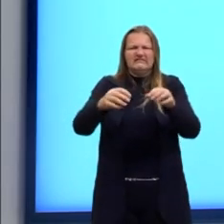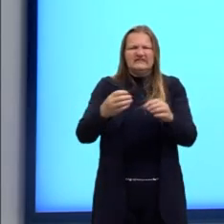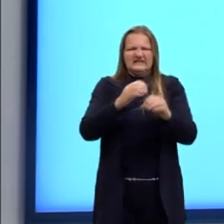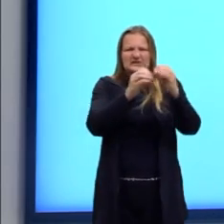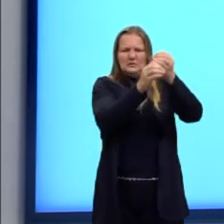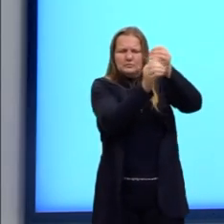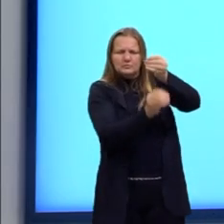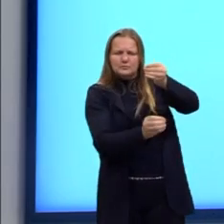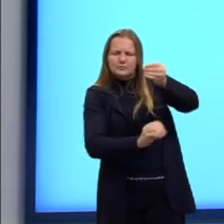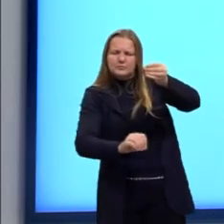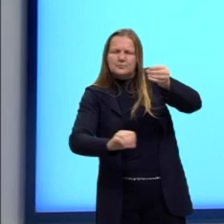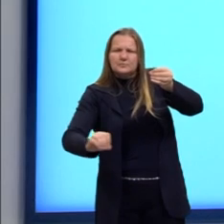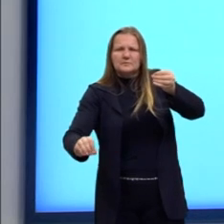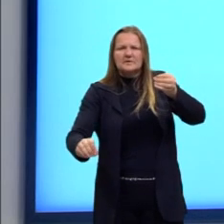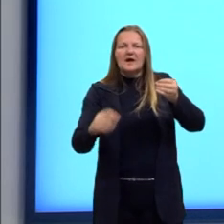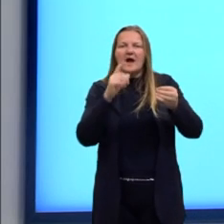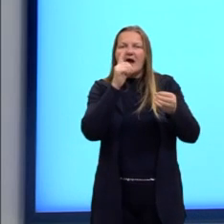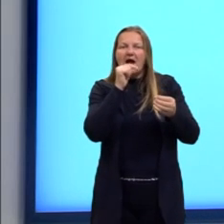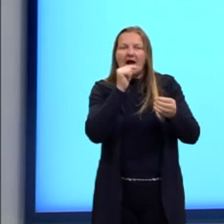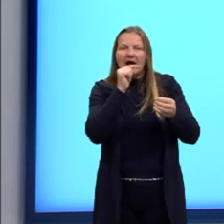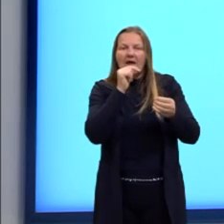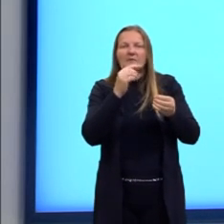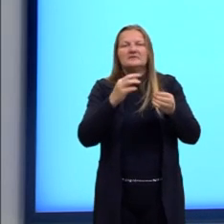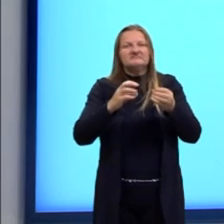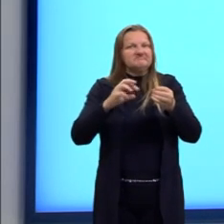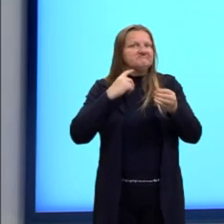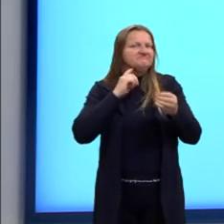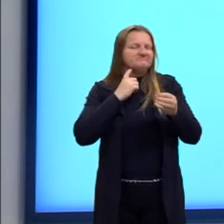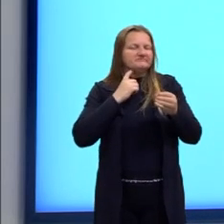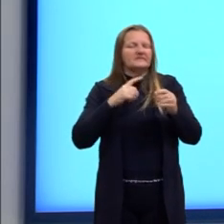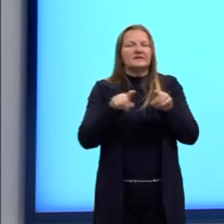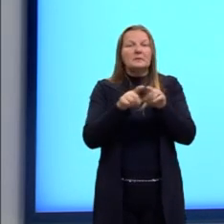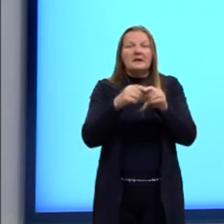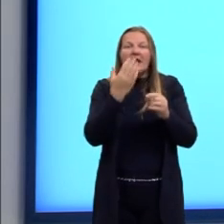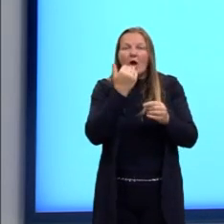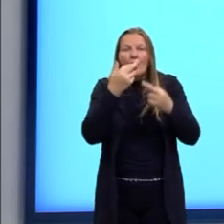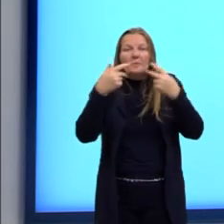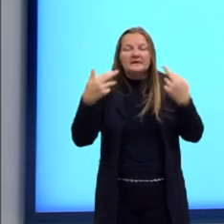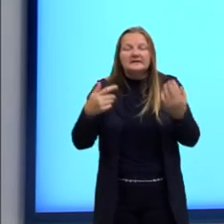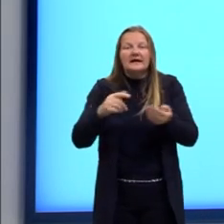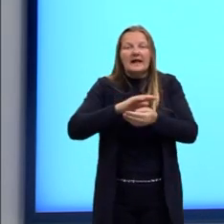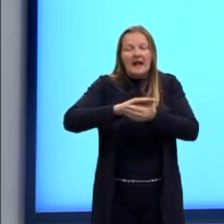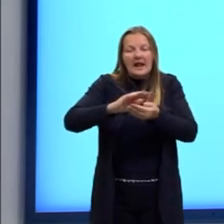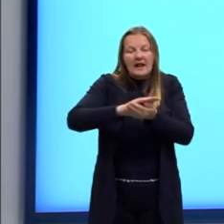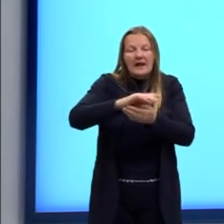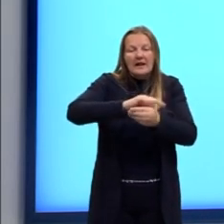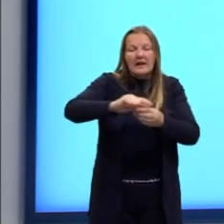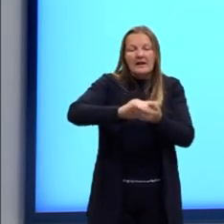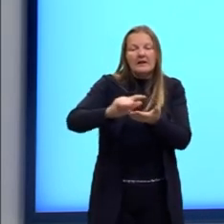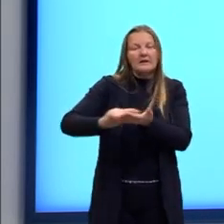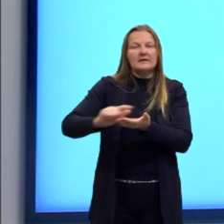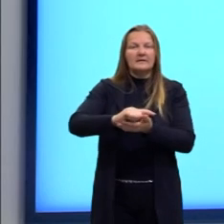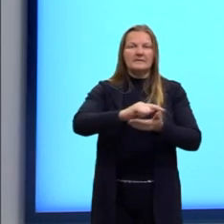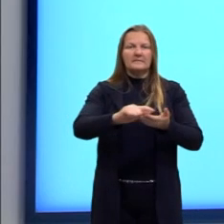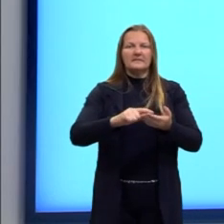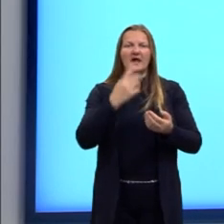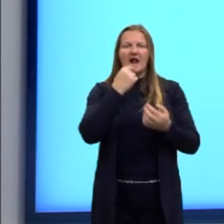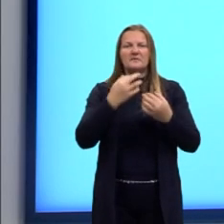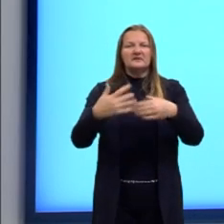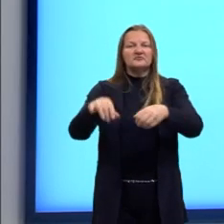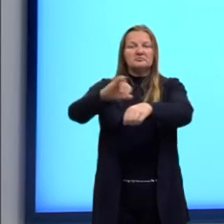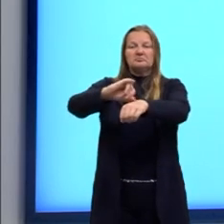e não ingerir alimentos sem lavá-los, né? Então, às vezes acontece da pessoa deixar, então, alimentos